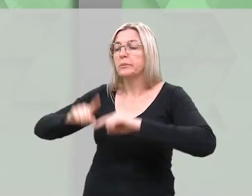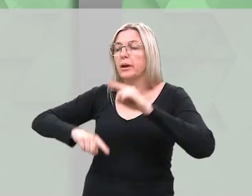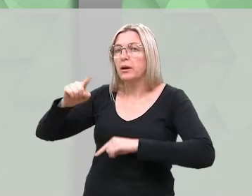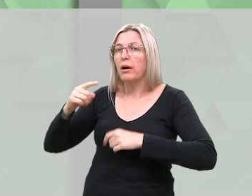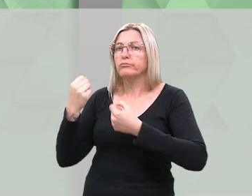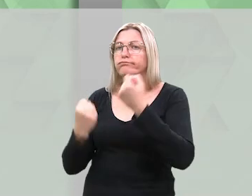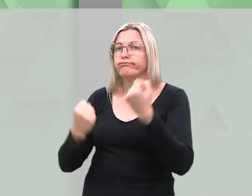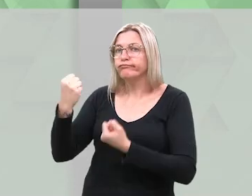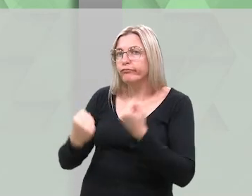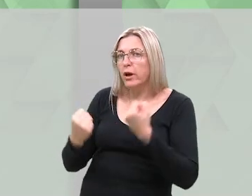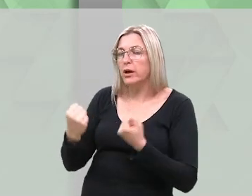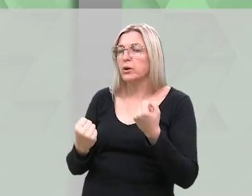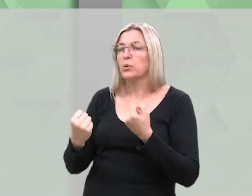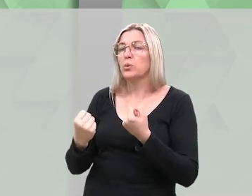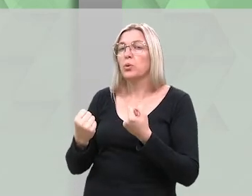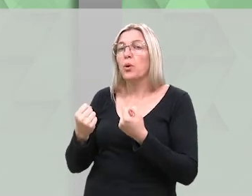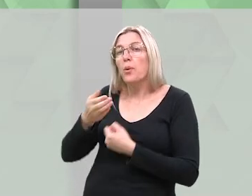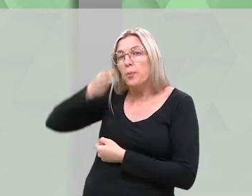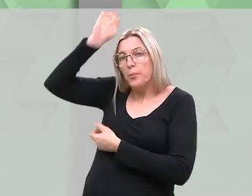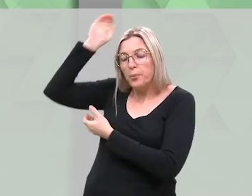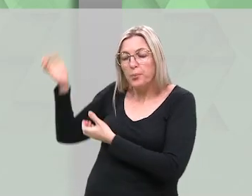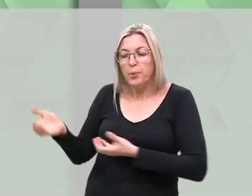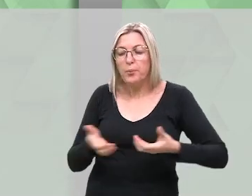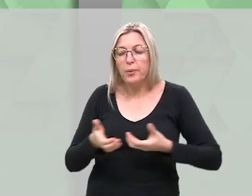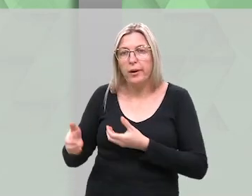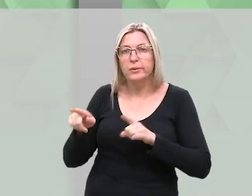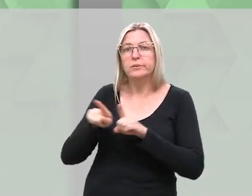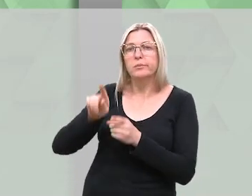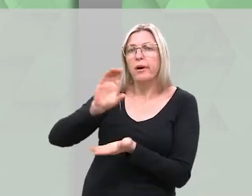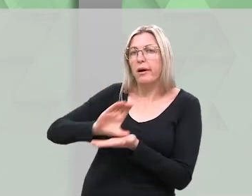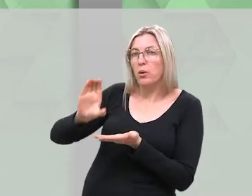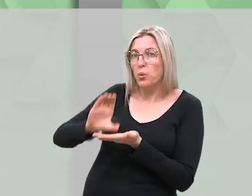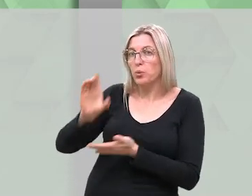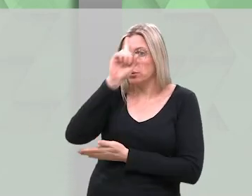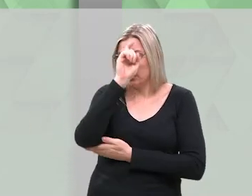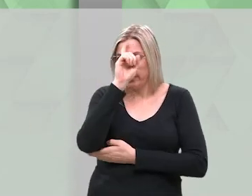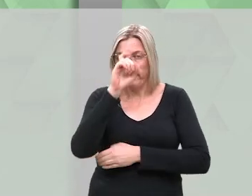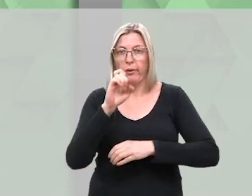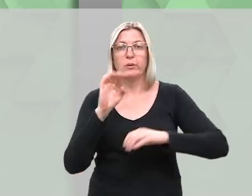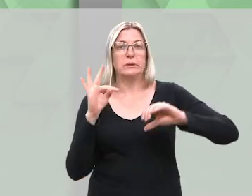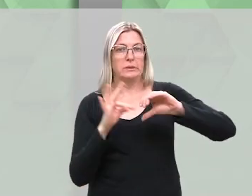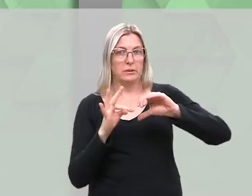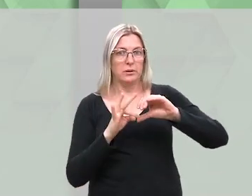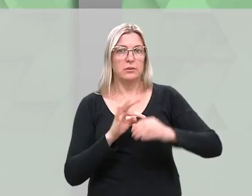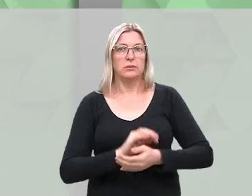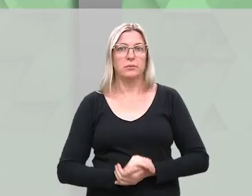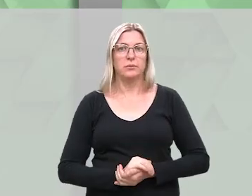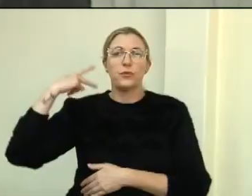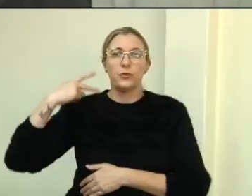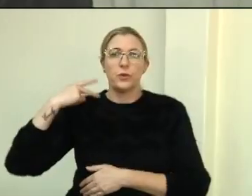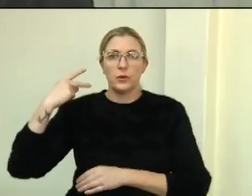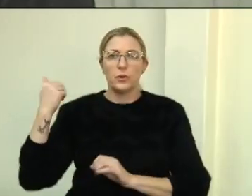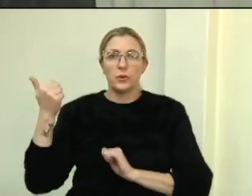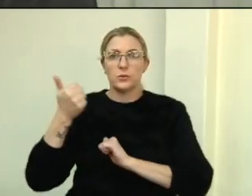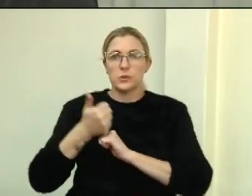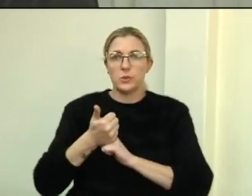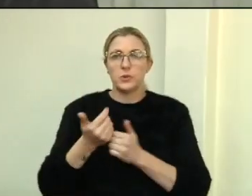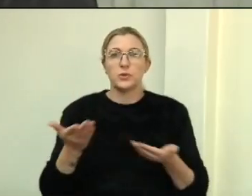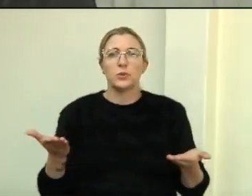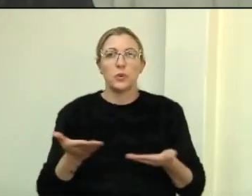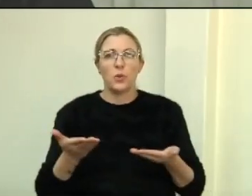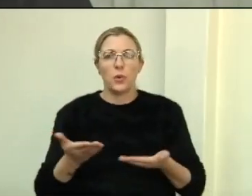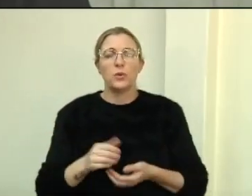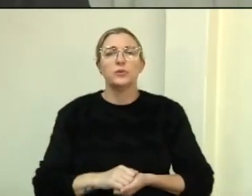de equipamentos, bens móveis e um veículo ao Corpo de Bombeiros e que transfere recursos ao Santa Terezinha. Só o que me